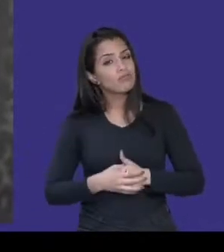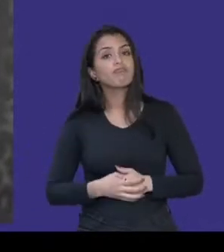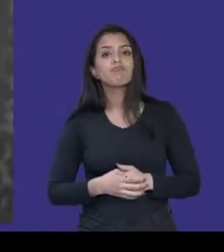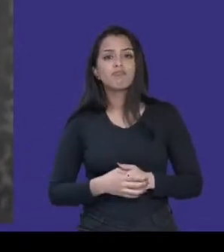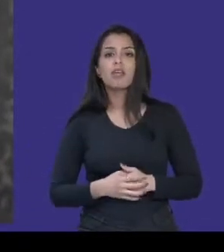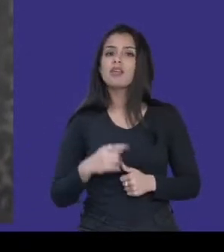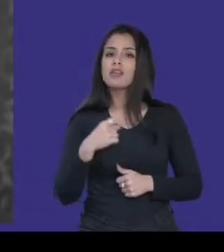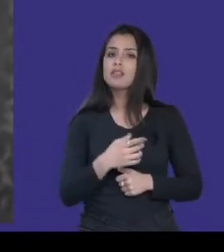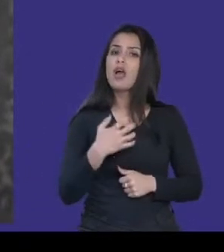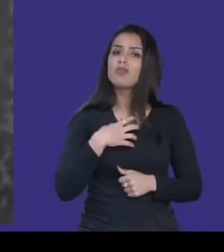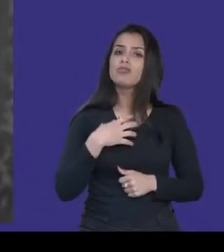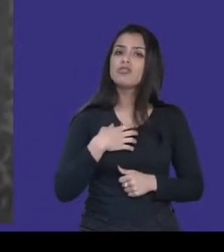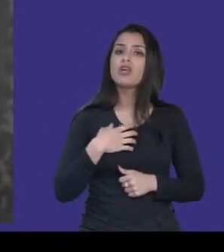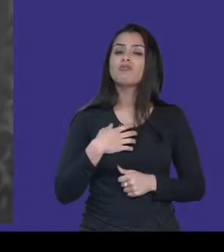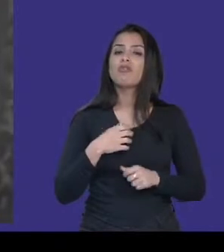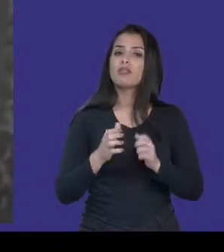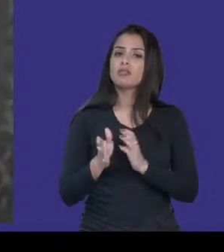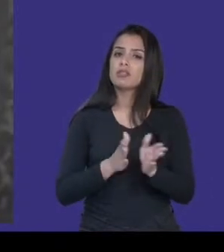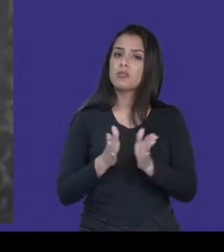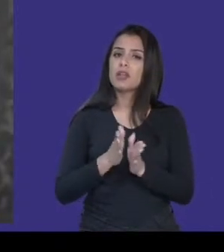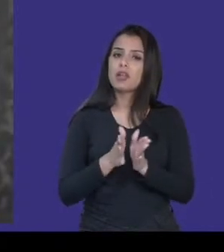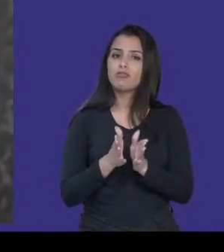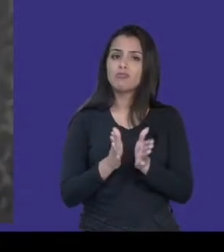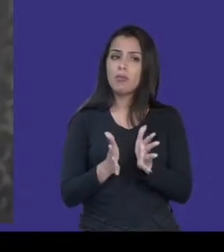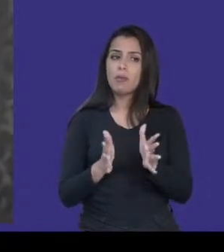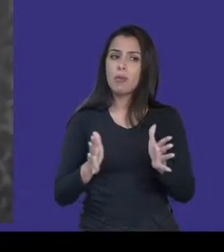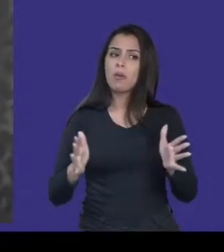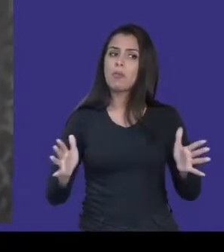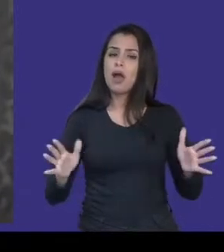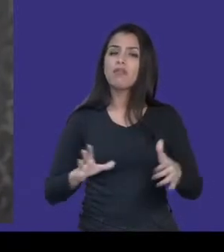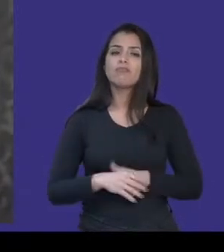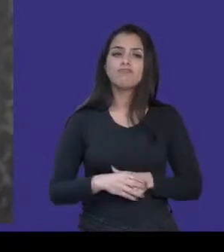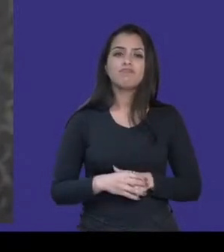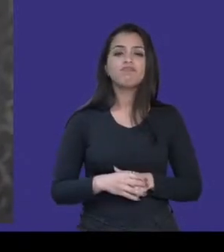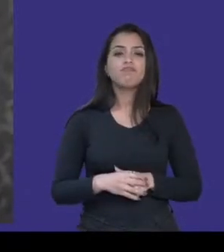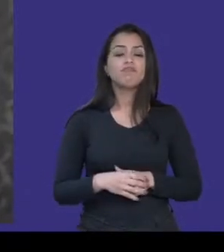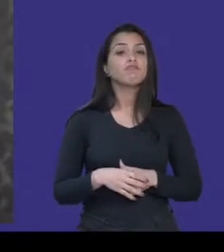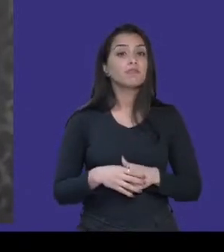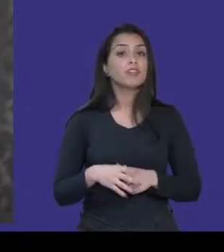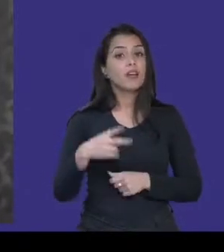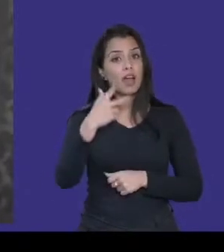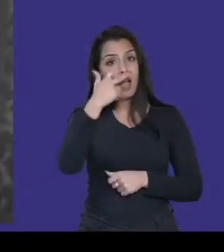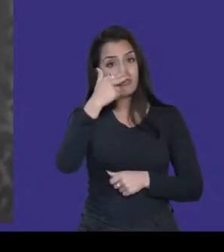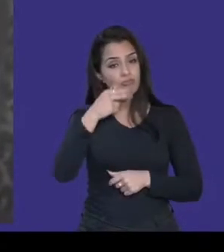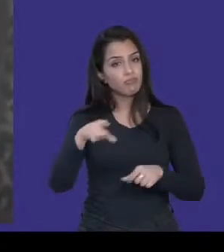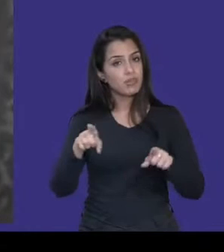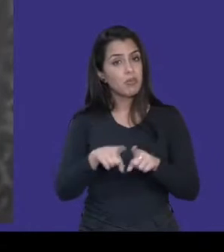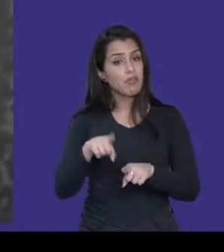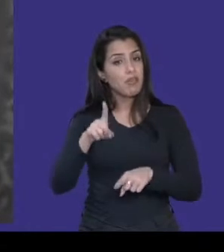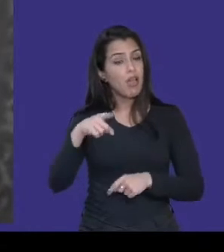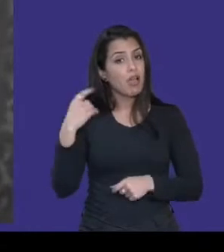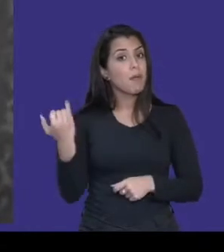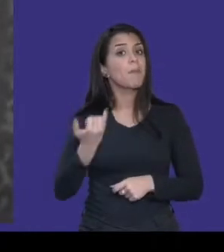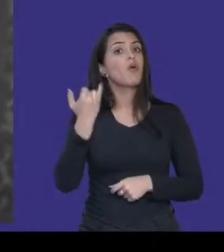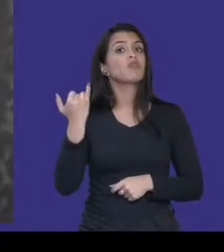com que eu amplie bastante também a acessibilidade. Acredito também que é importante, né? Pensar, caso